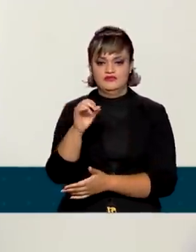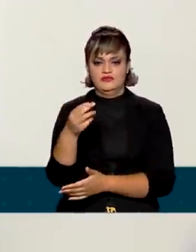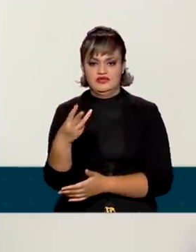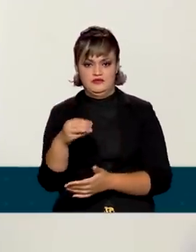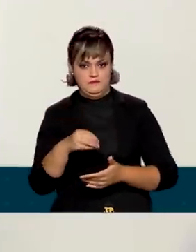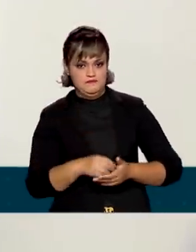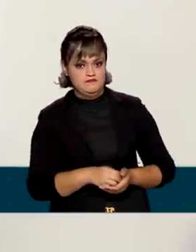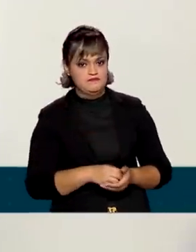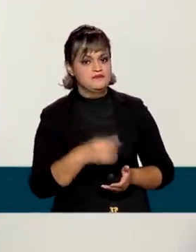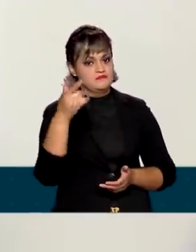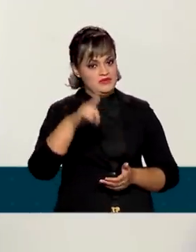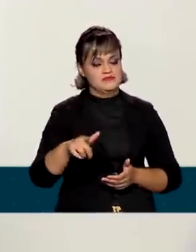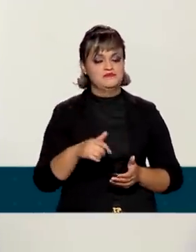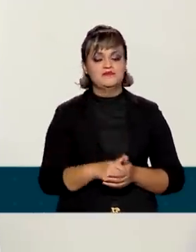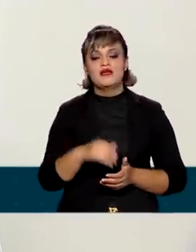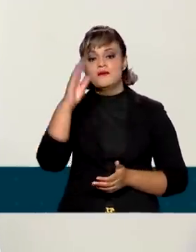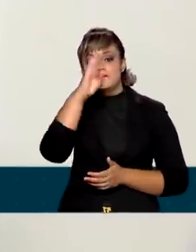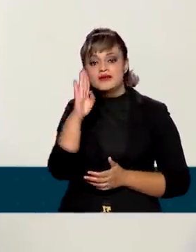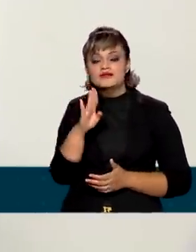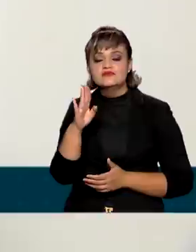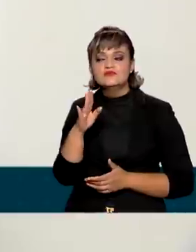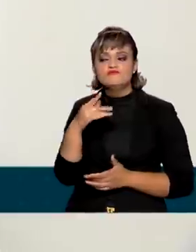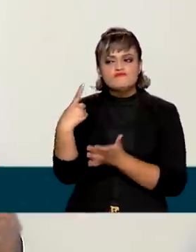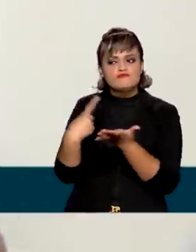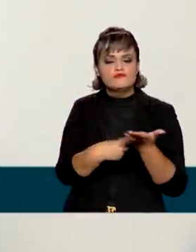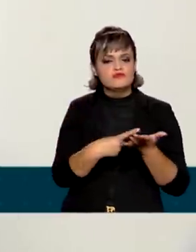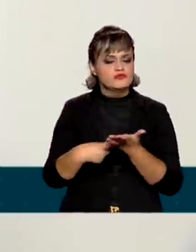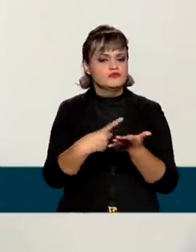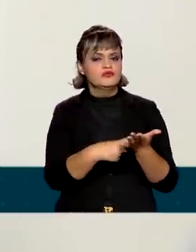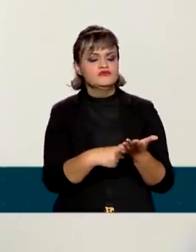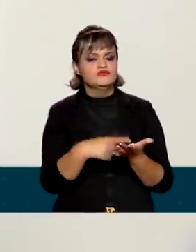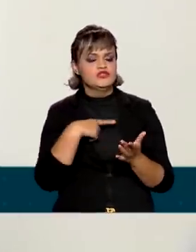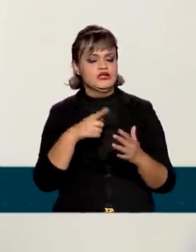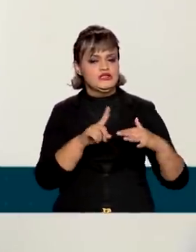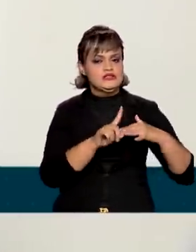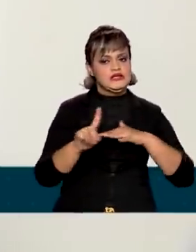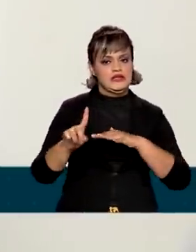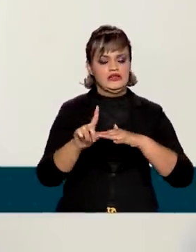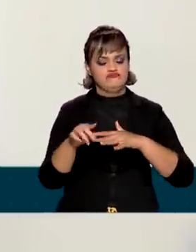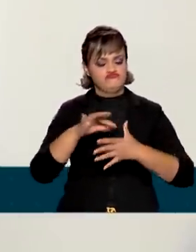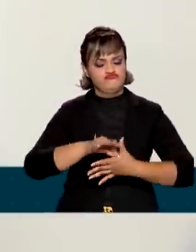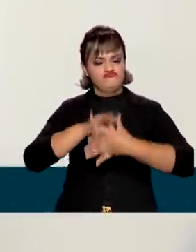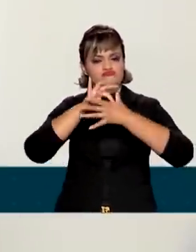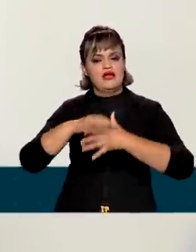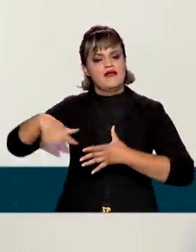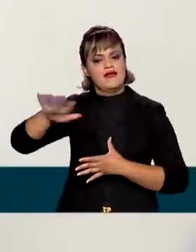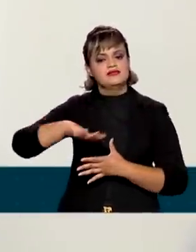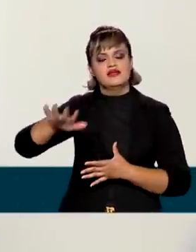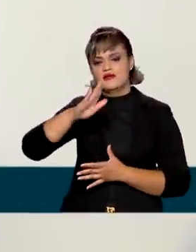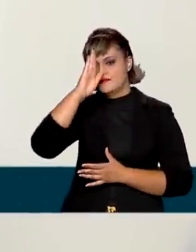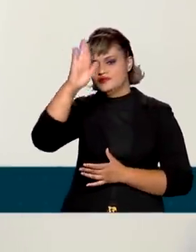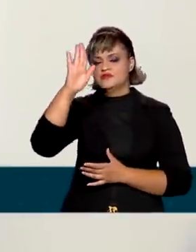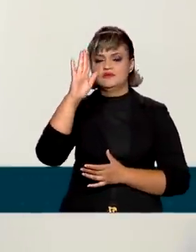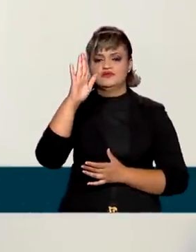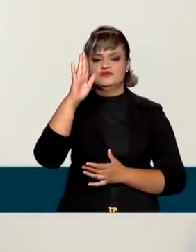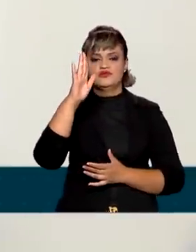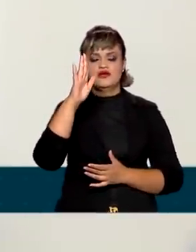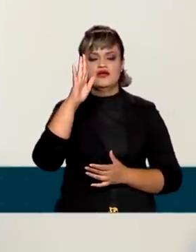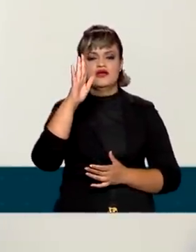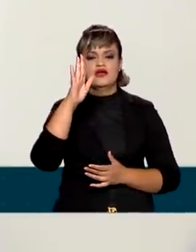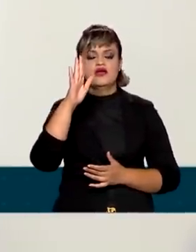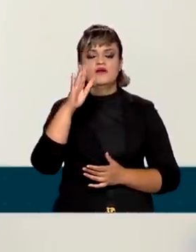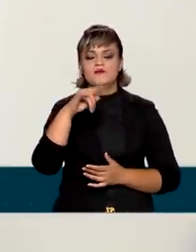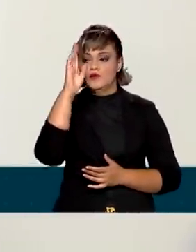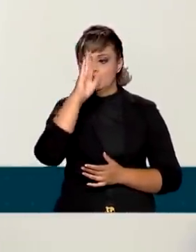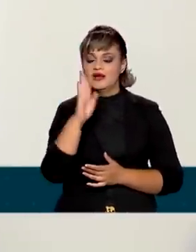Além disso, o Brasil procurou assumir uma posição de liderança nessa área, especialmente porque o Brasil